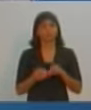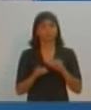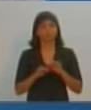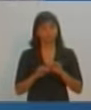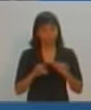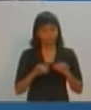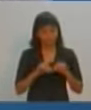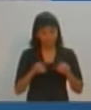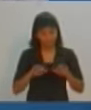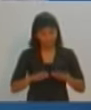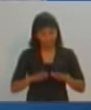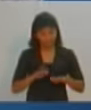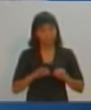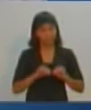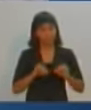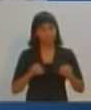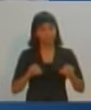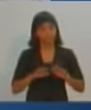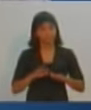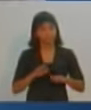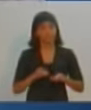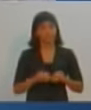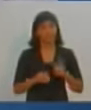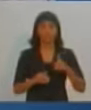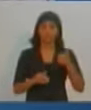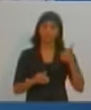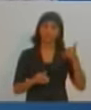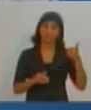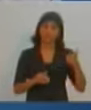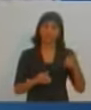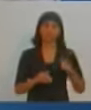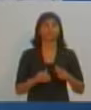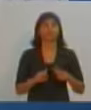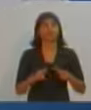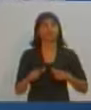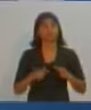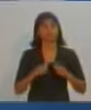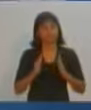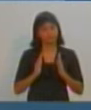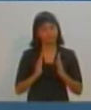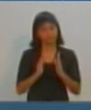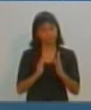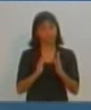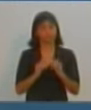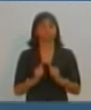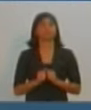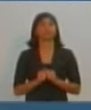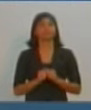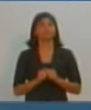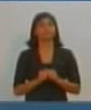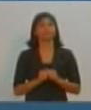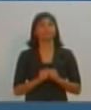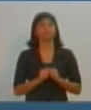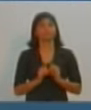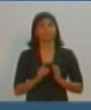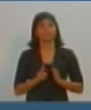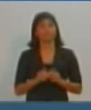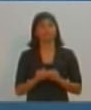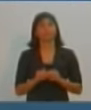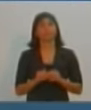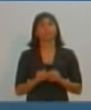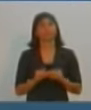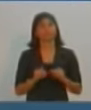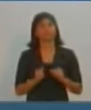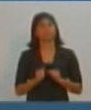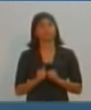de... A gente tem que melhorar o transporte coletivo. A população quer o transporte coletivo bom. Ok, então agora a tréplica